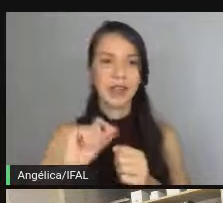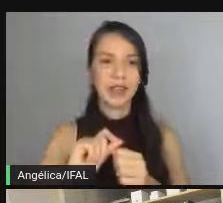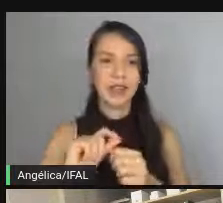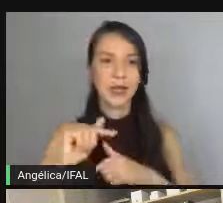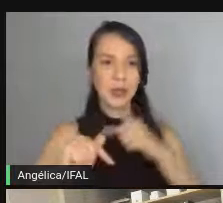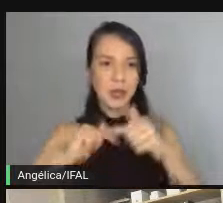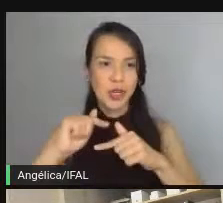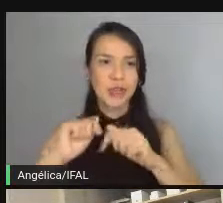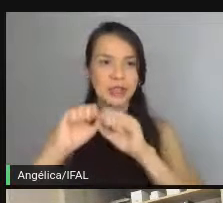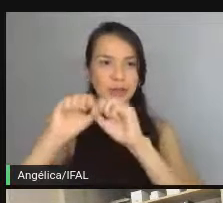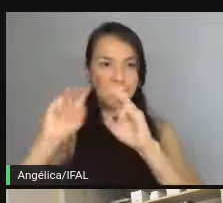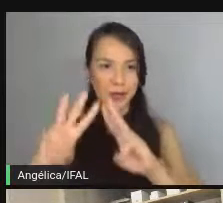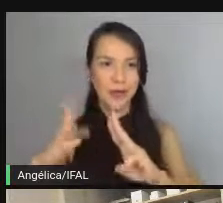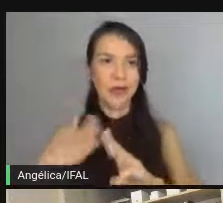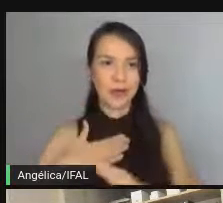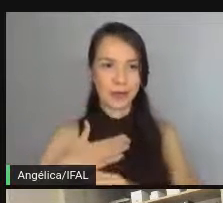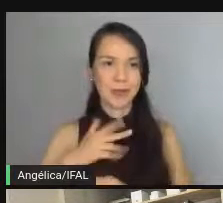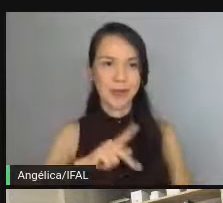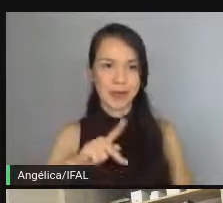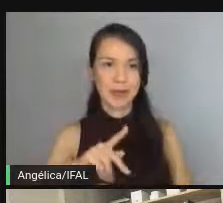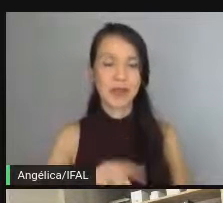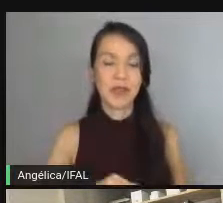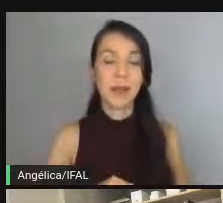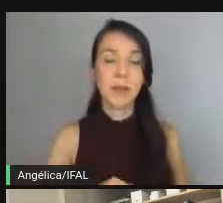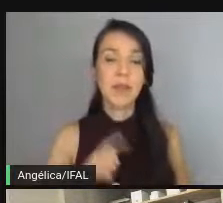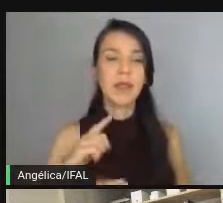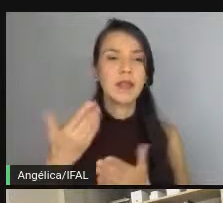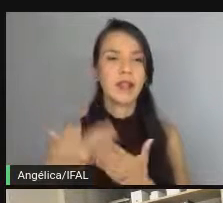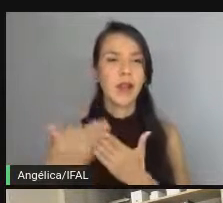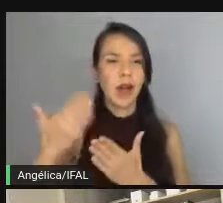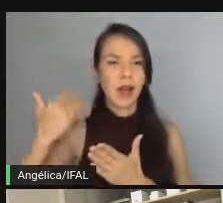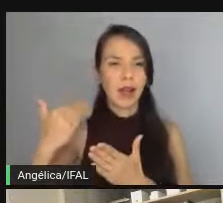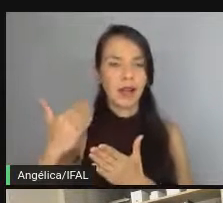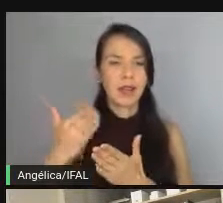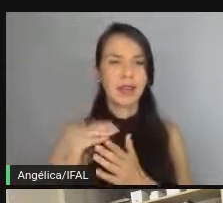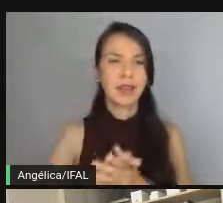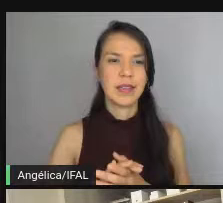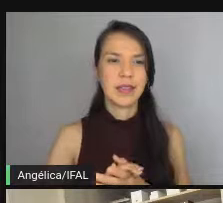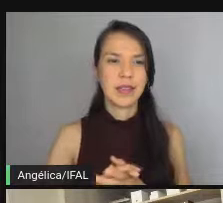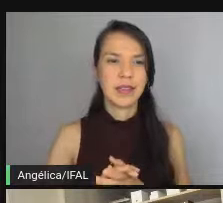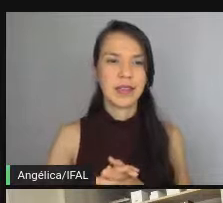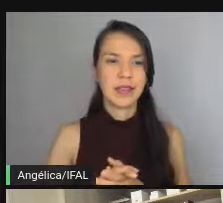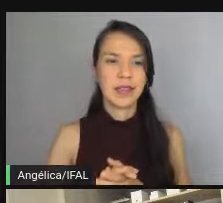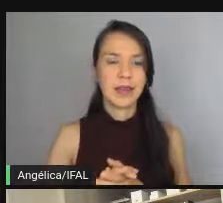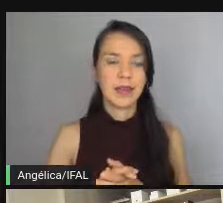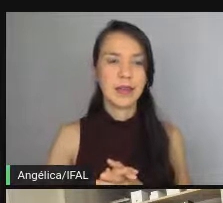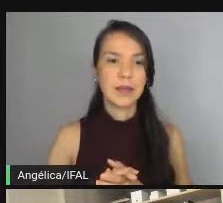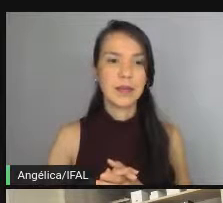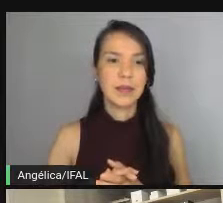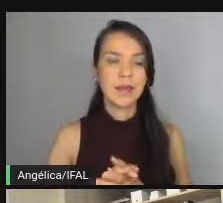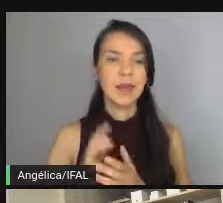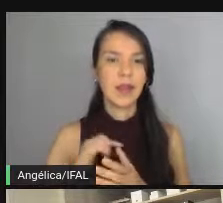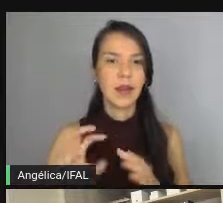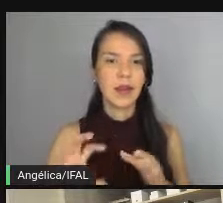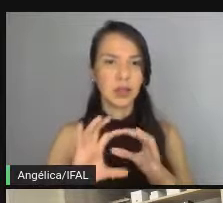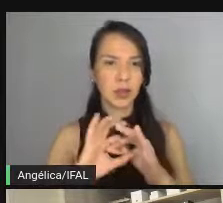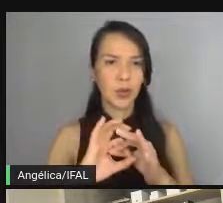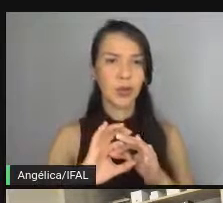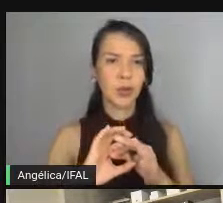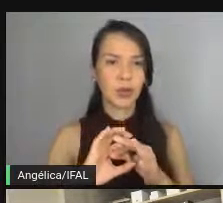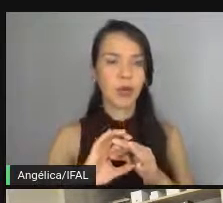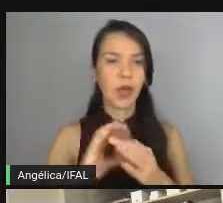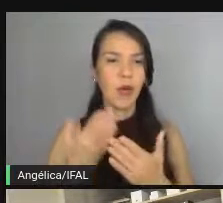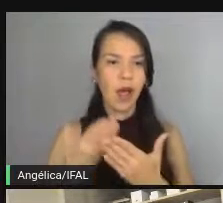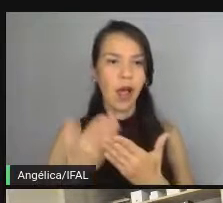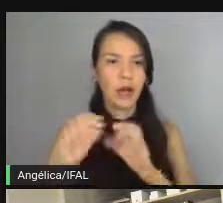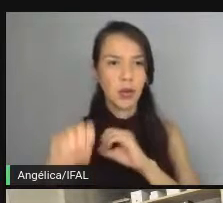de software comigo. A gente teve uma aula recente sobre pull request e eu acho que casa muito com isso que você está dizendo